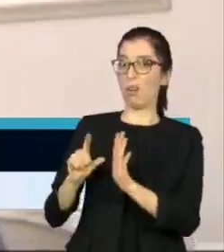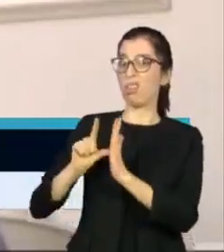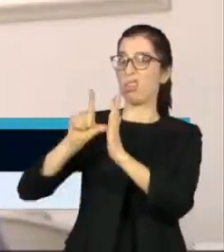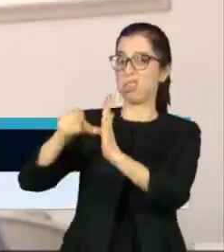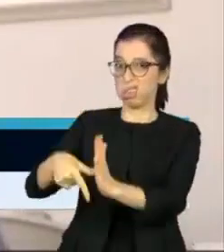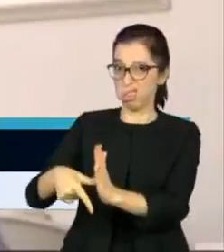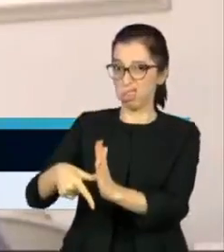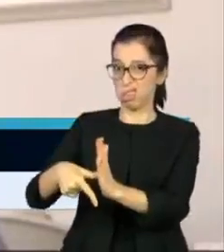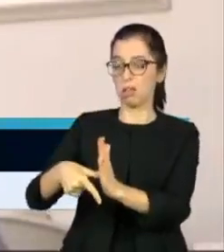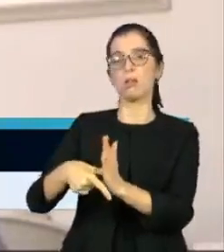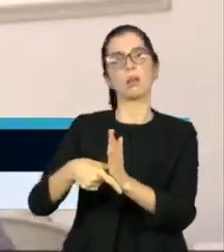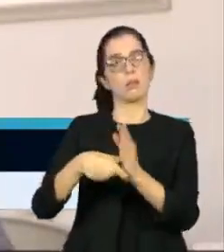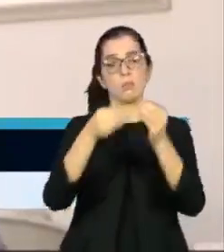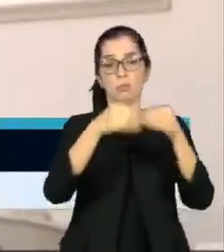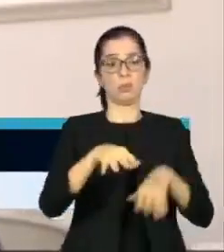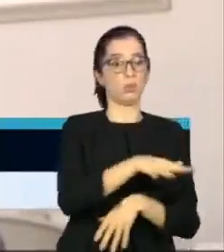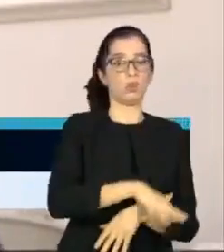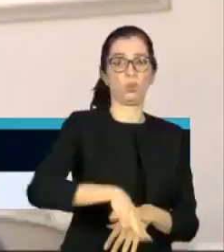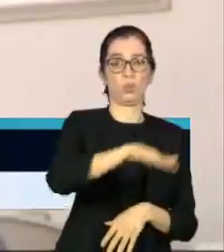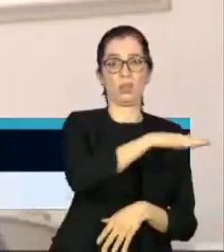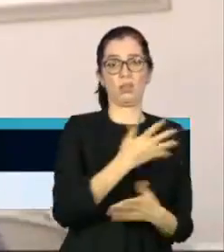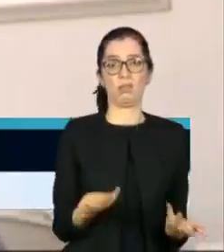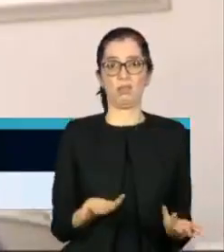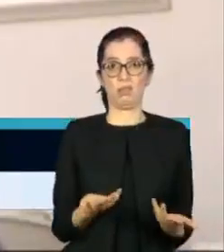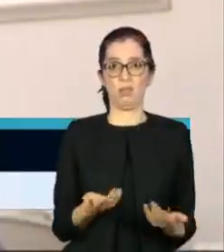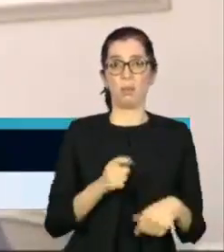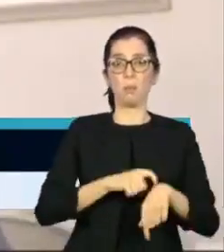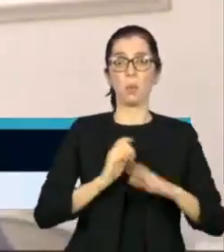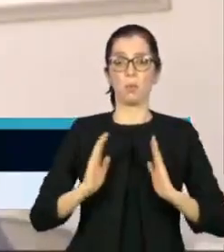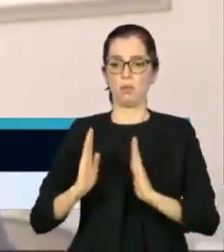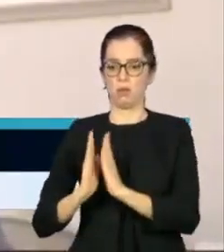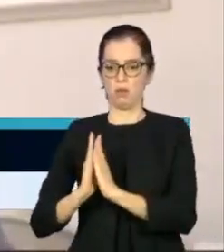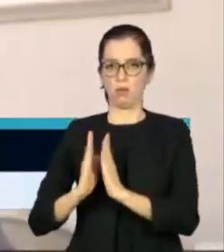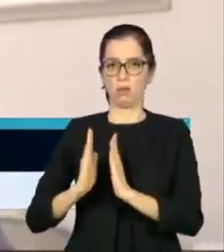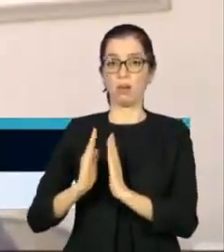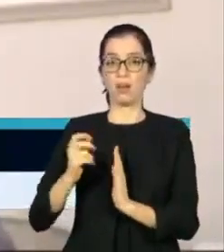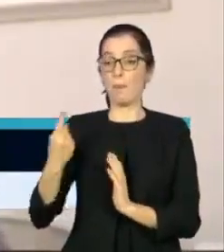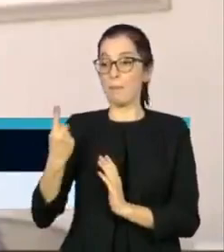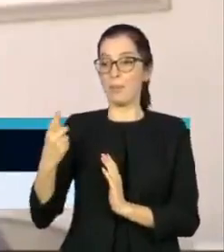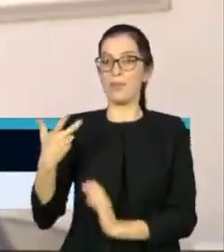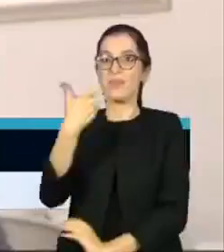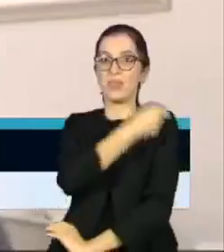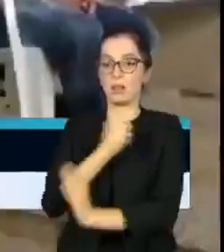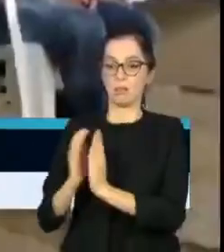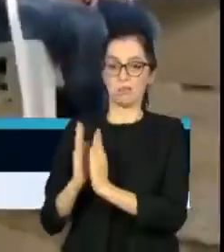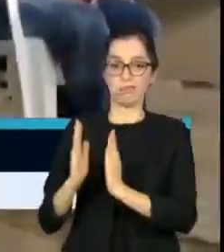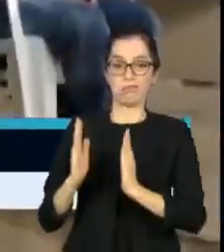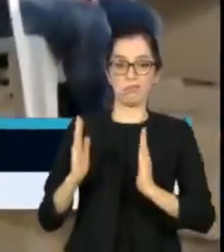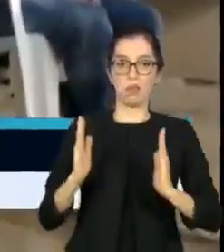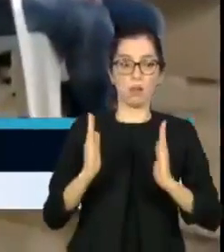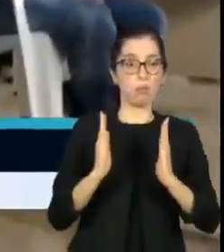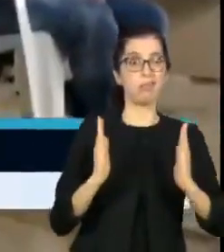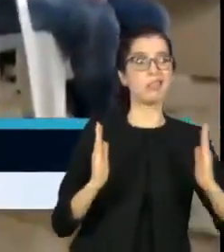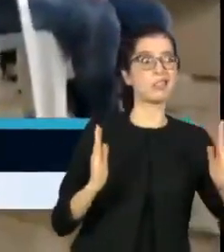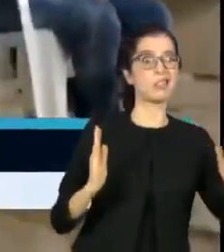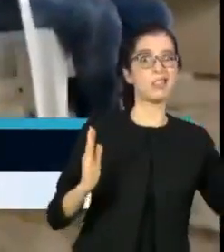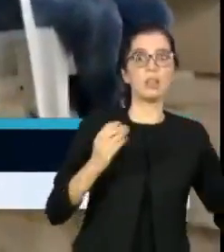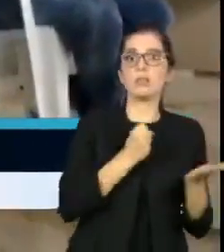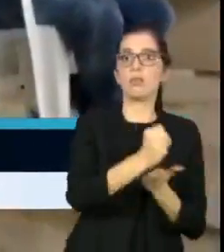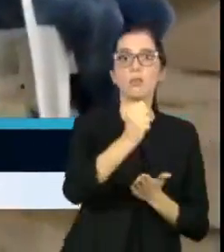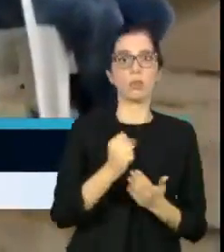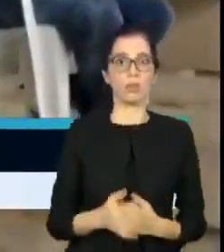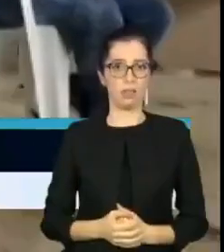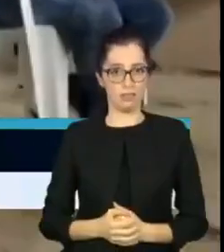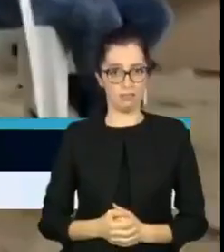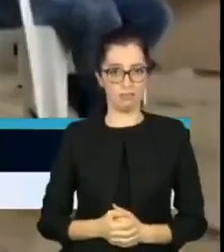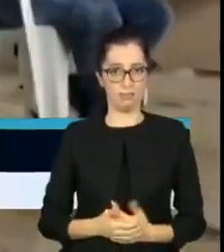o risco eventual da vacina perder algum grau de proteção. É preciso ter em mente que uma vez aplicada a segunda dose,